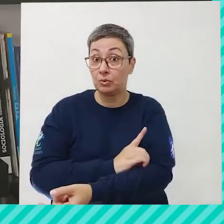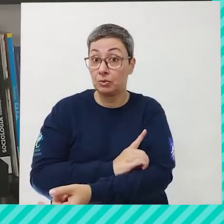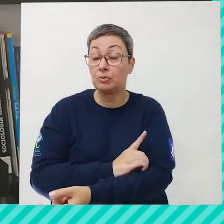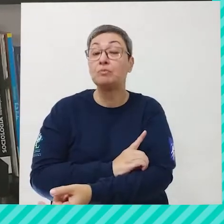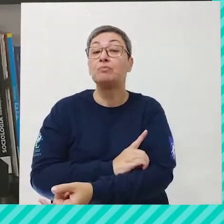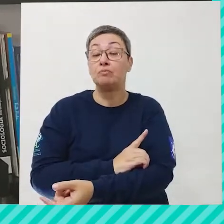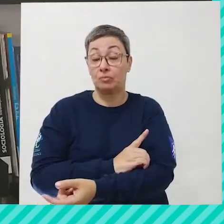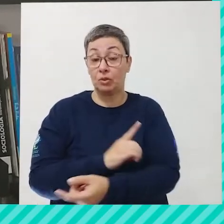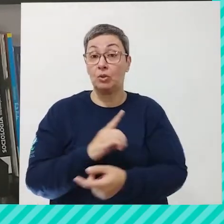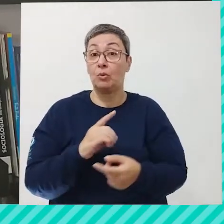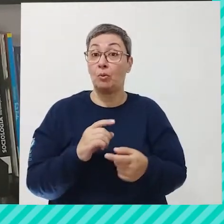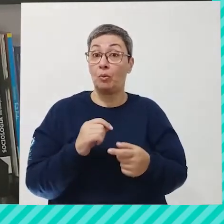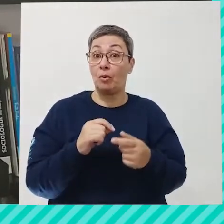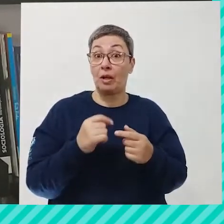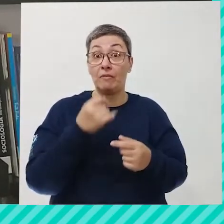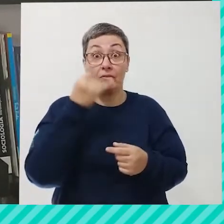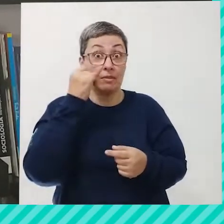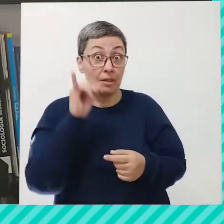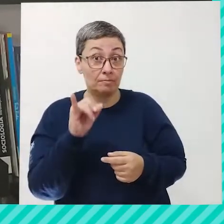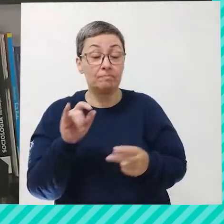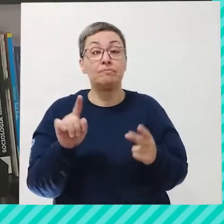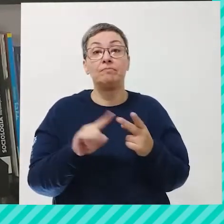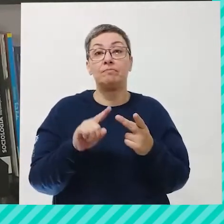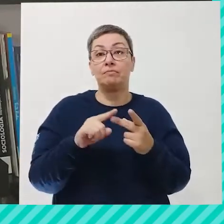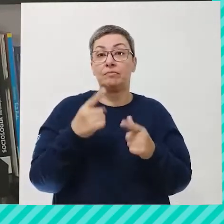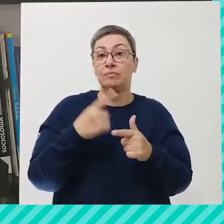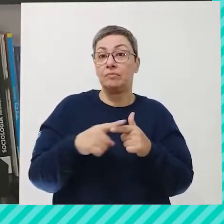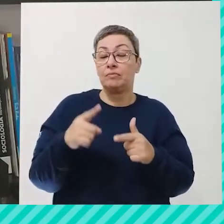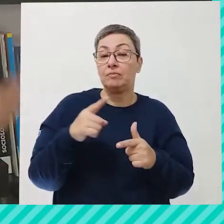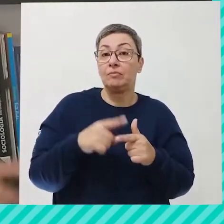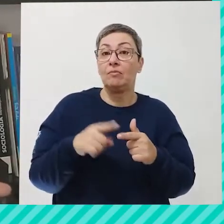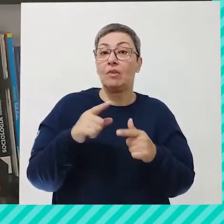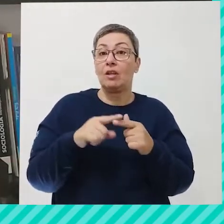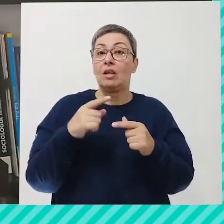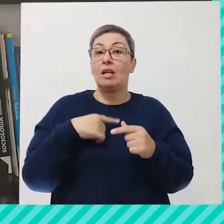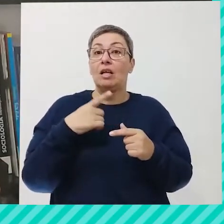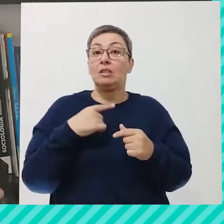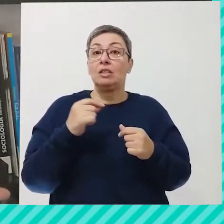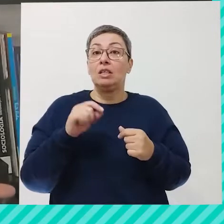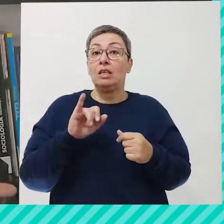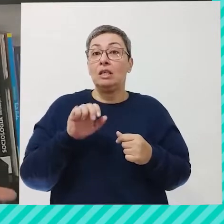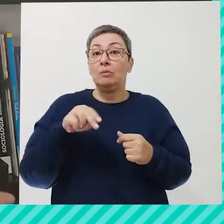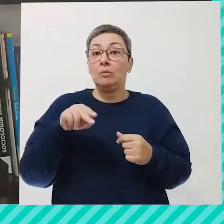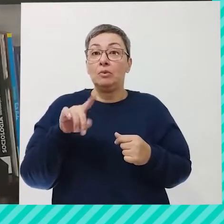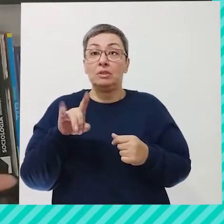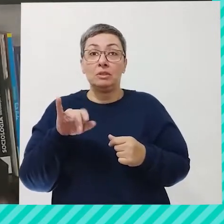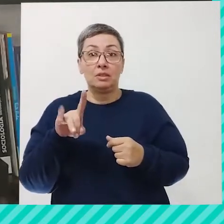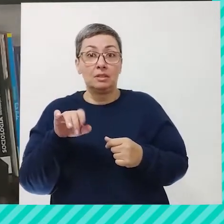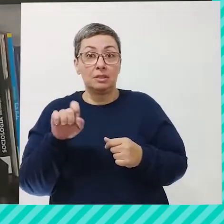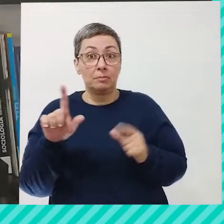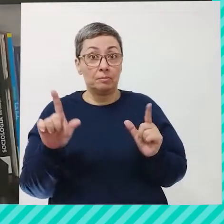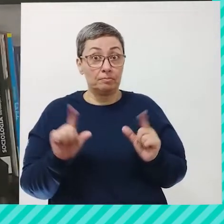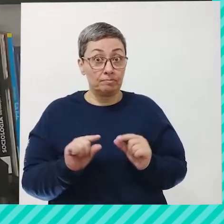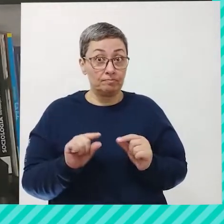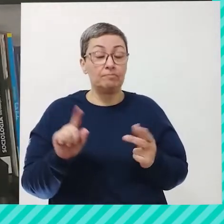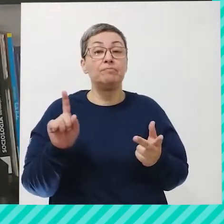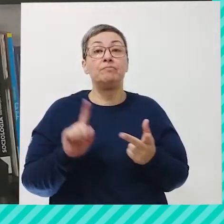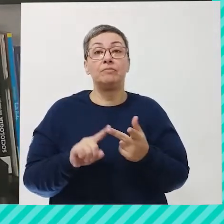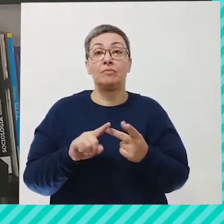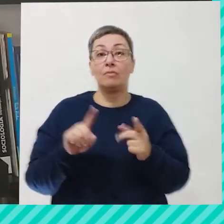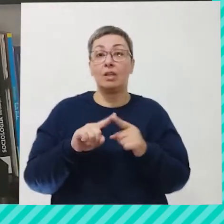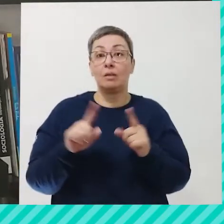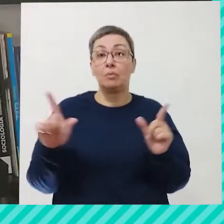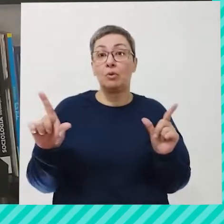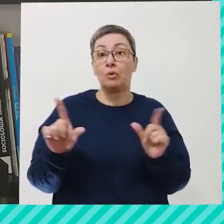não surgir muita diabetes, problemas relacionados à baixa imunidade, além também de